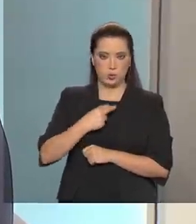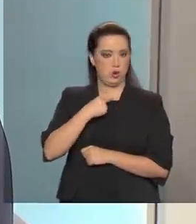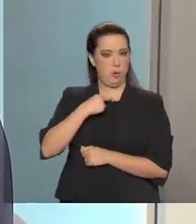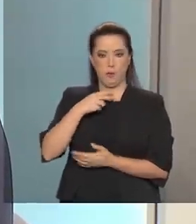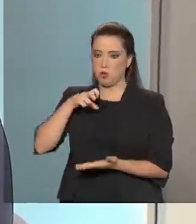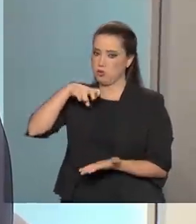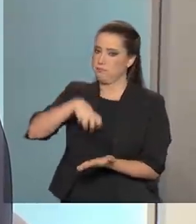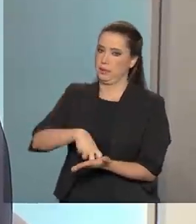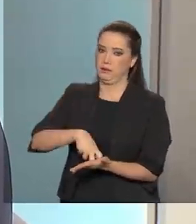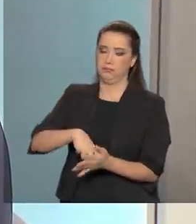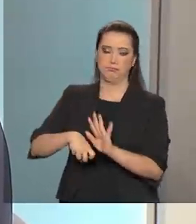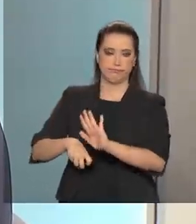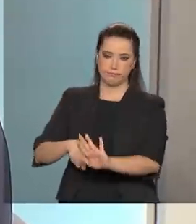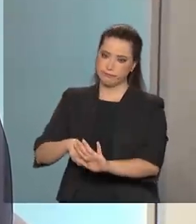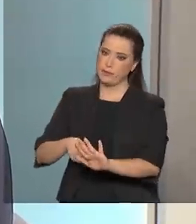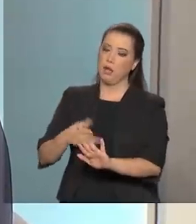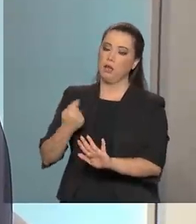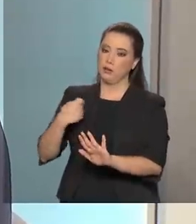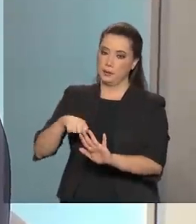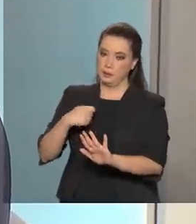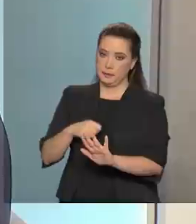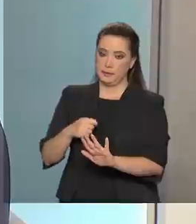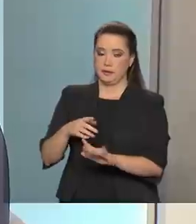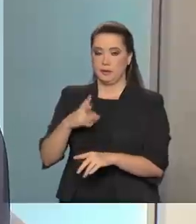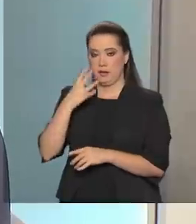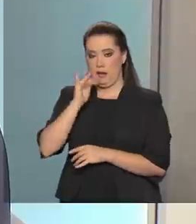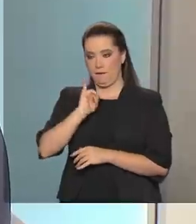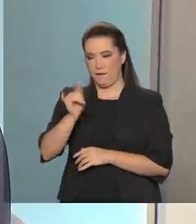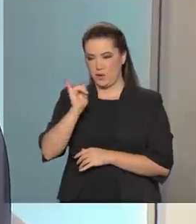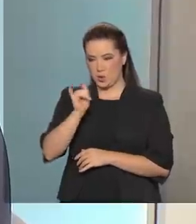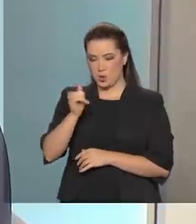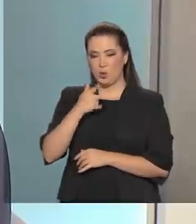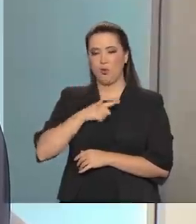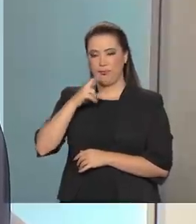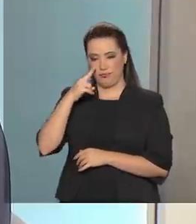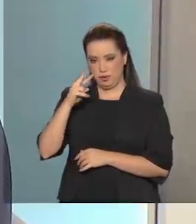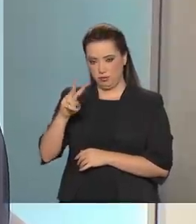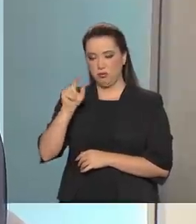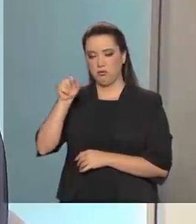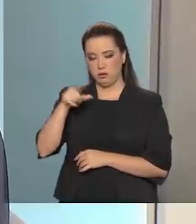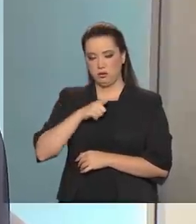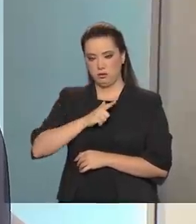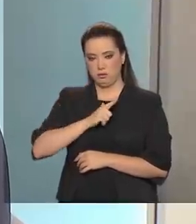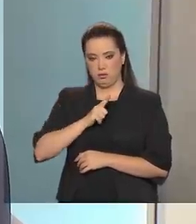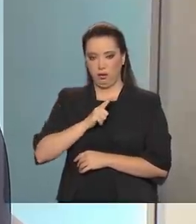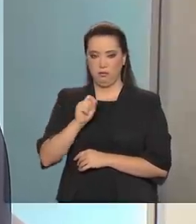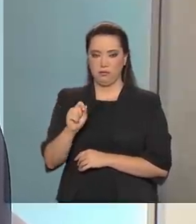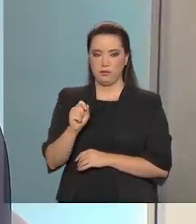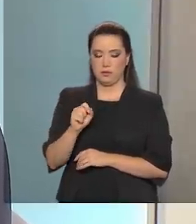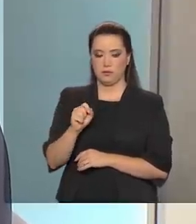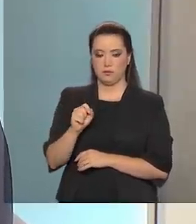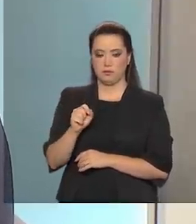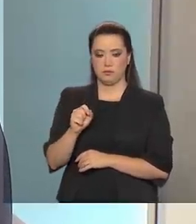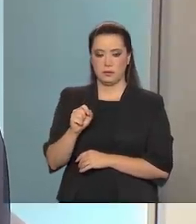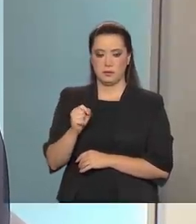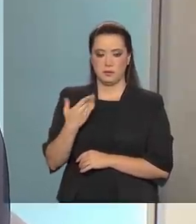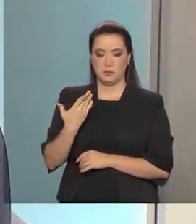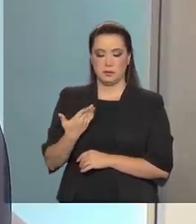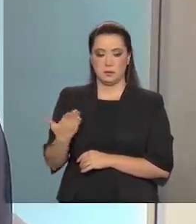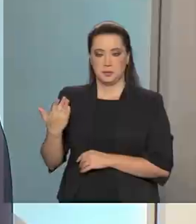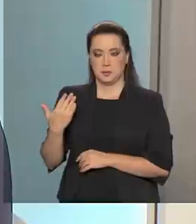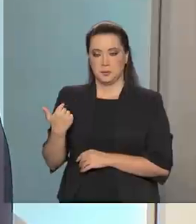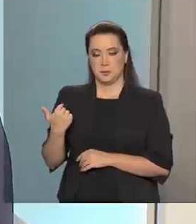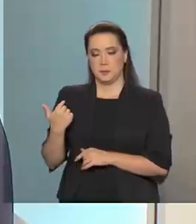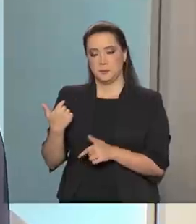fizemos? Quando houve o compartilhamento, foi anunciado o compartilhamento, até esta ação